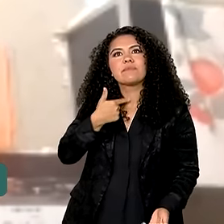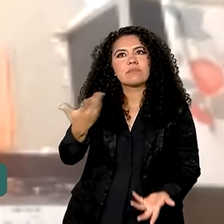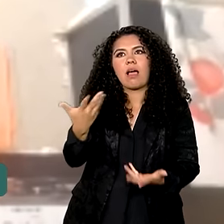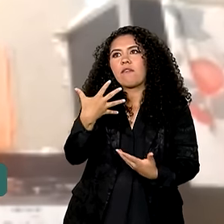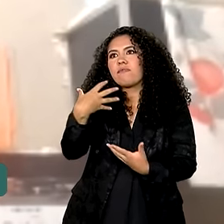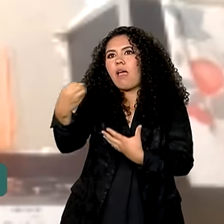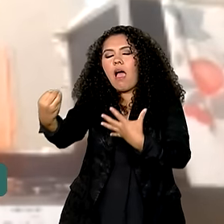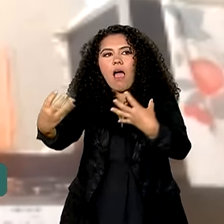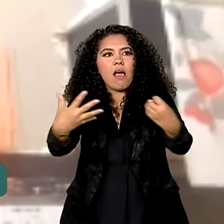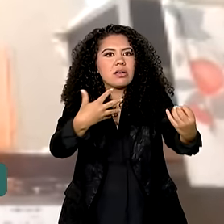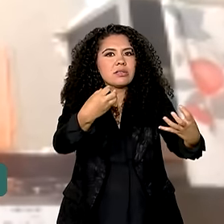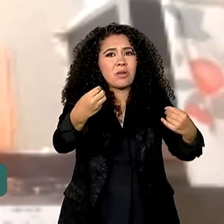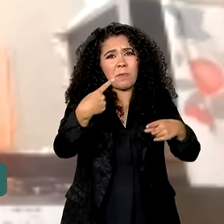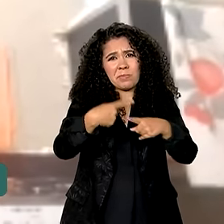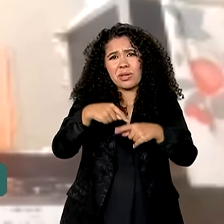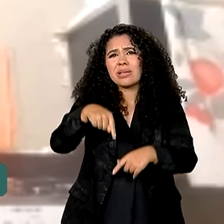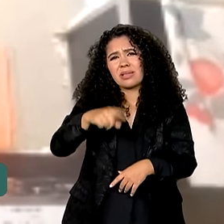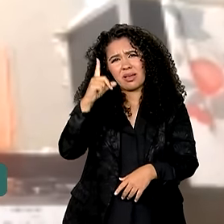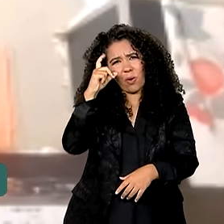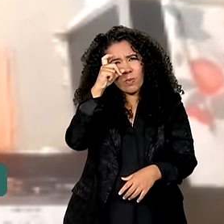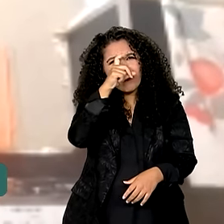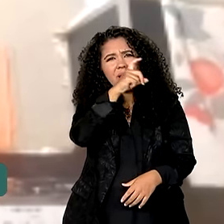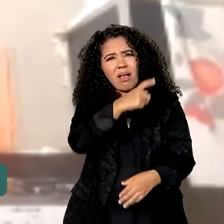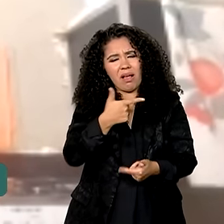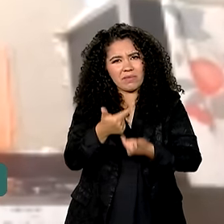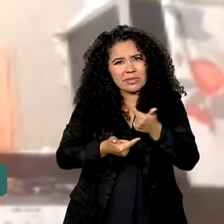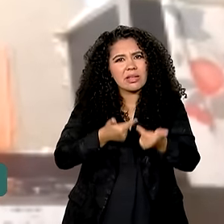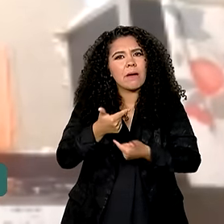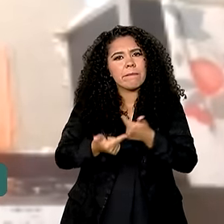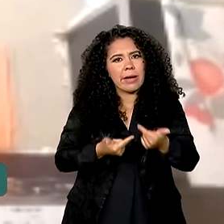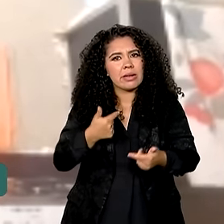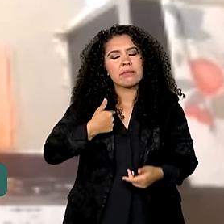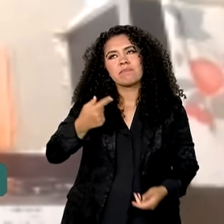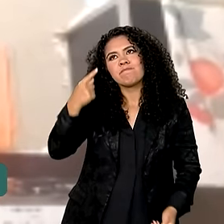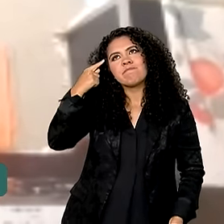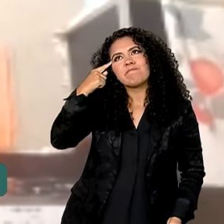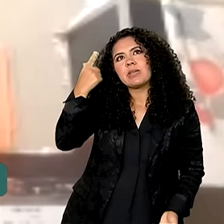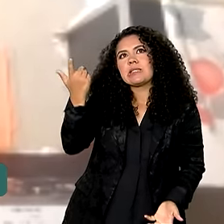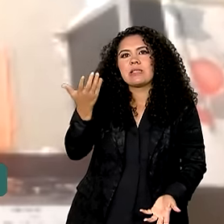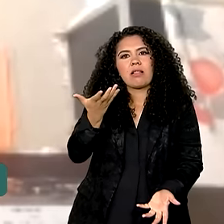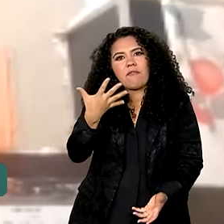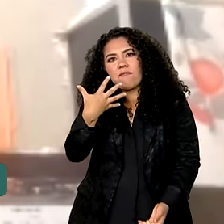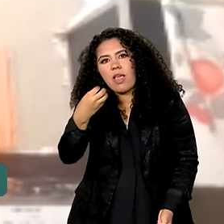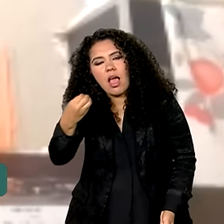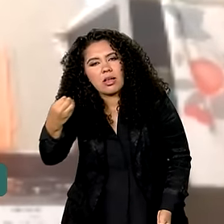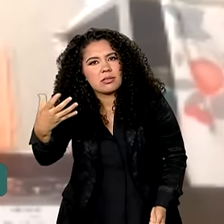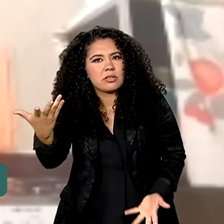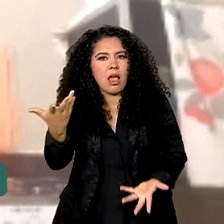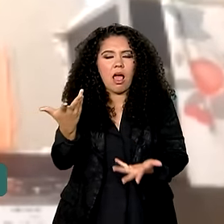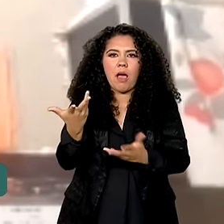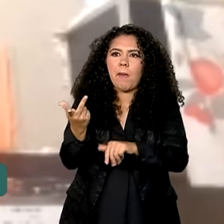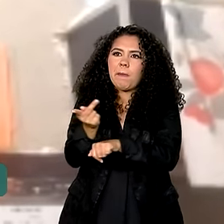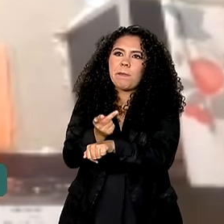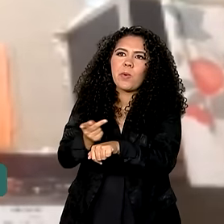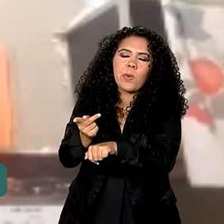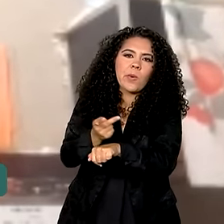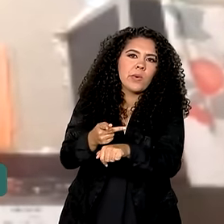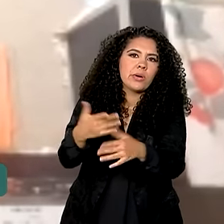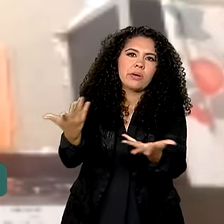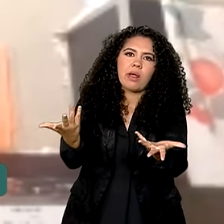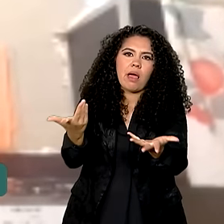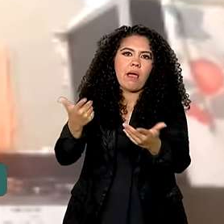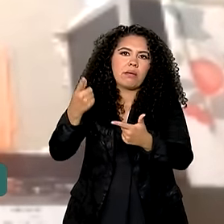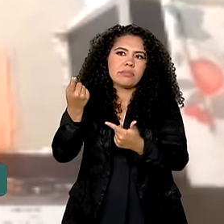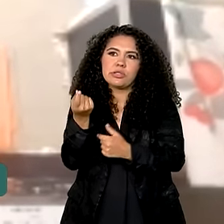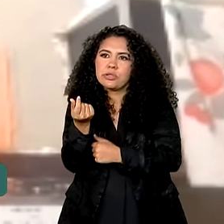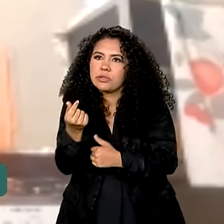aqui é meio difícil o serviço, eu já estava voltando em pensar em viajar de novo, para procurar recursos